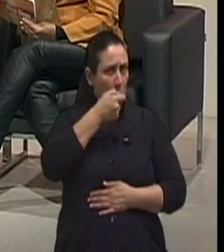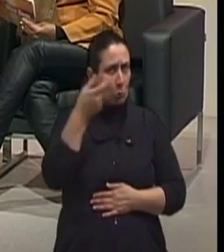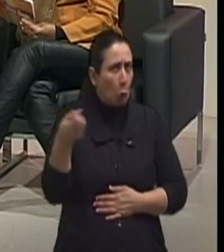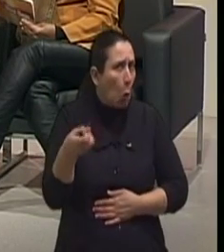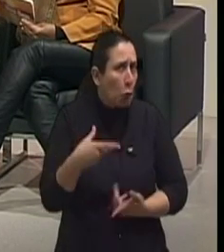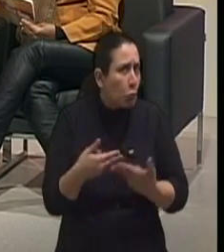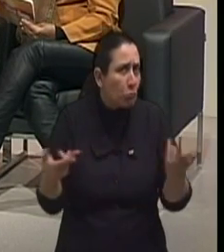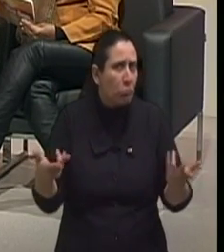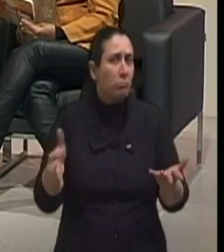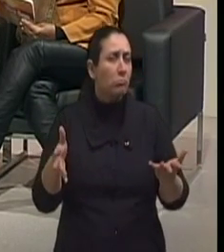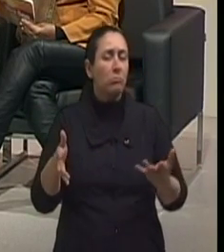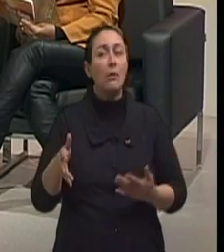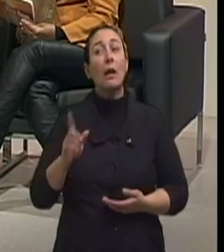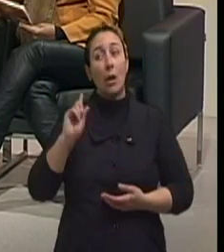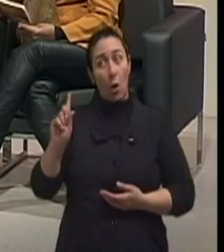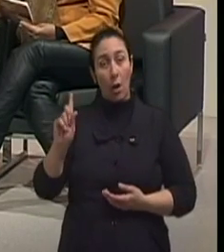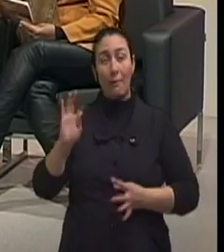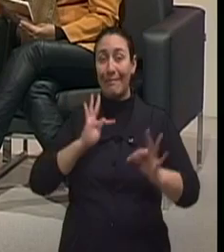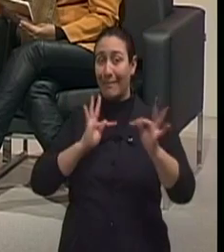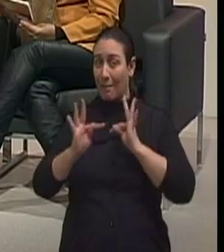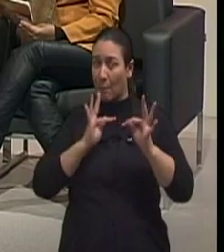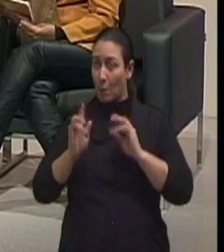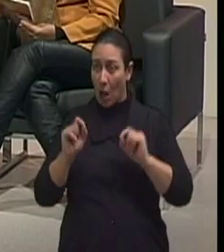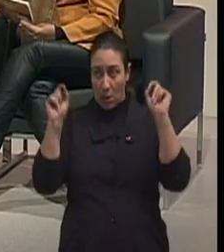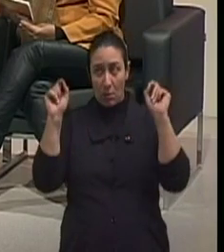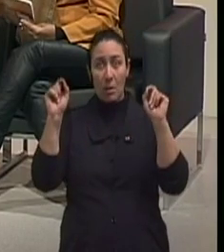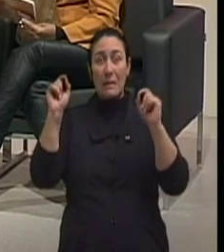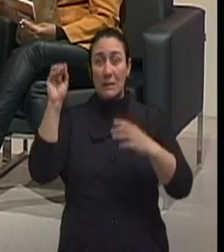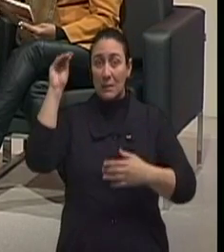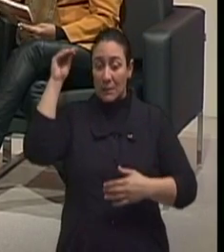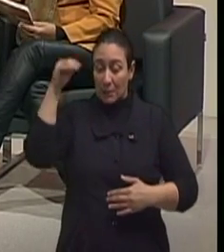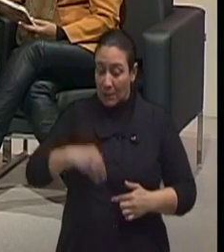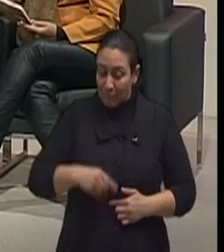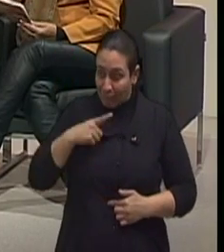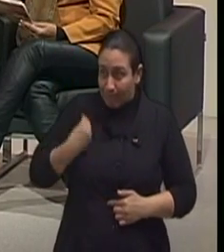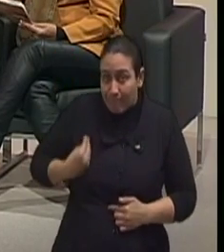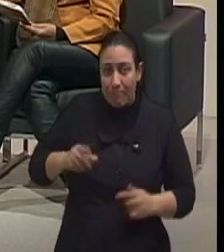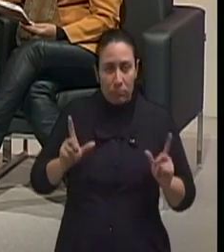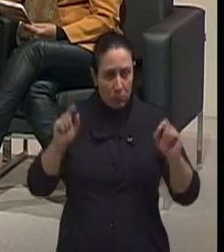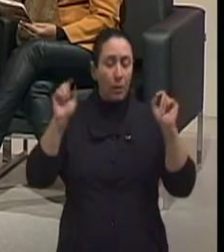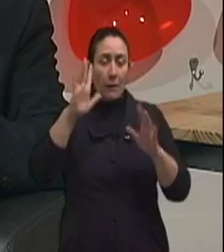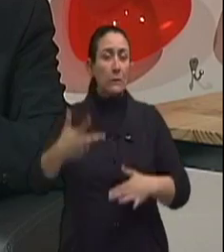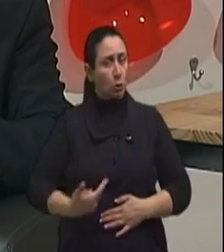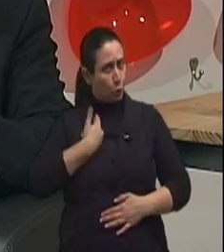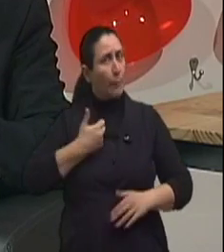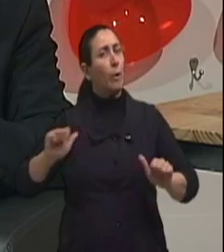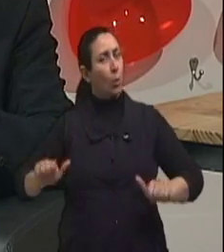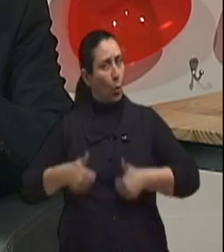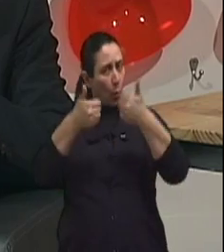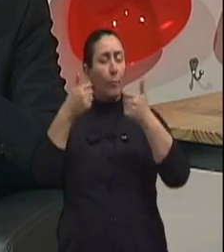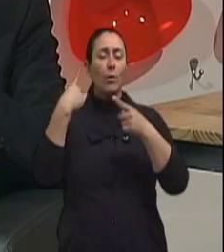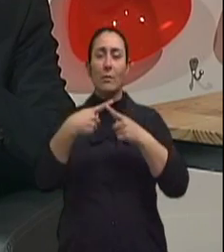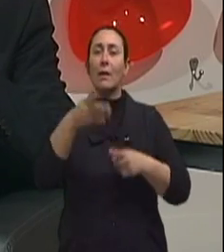medicamentos? Em termos de tratamento do câncer, já instalado sim. Certo. Como eu disse, a cirurgia melhorou, né? Ela